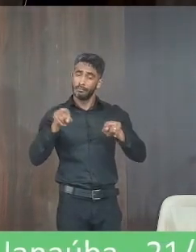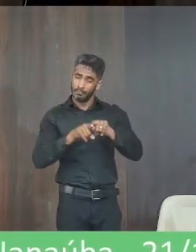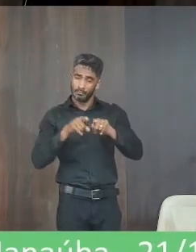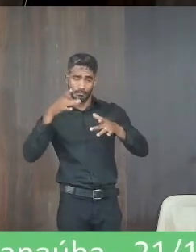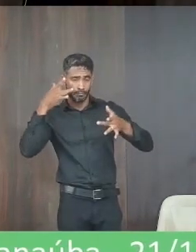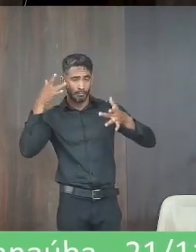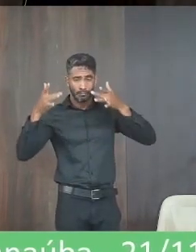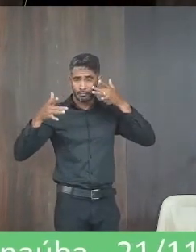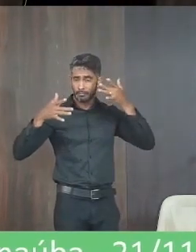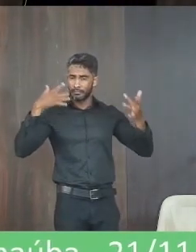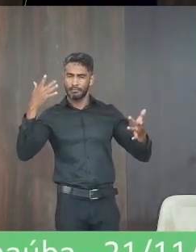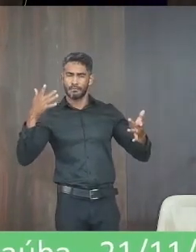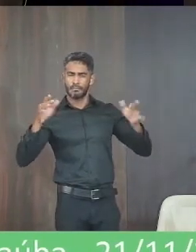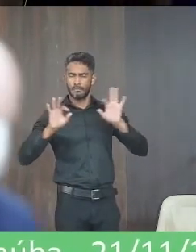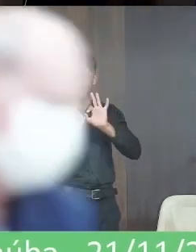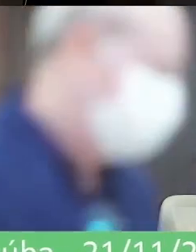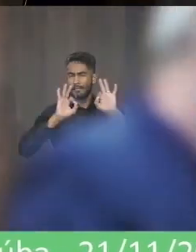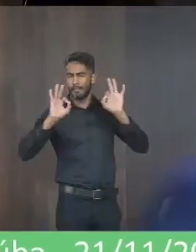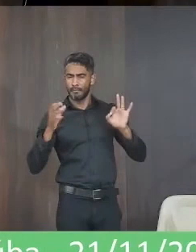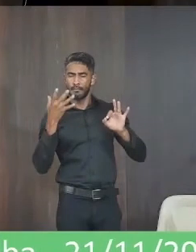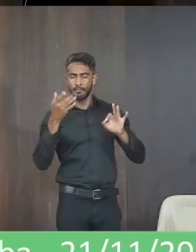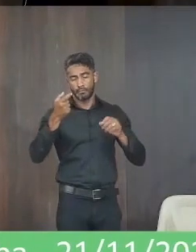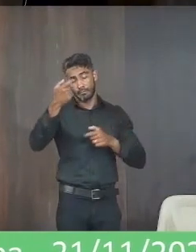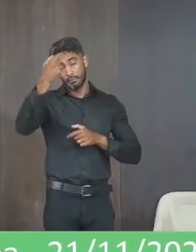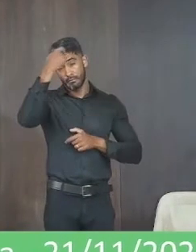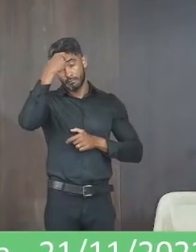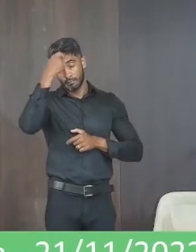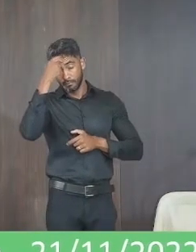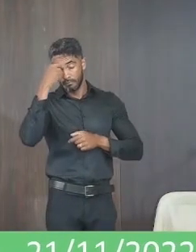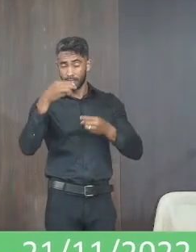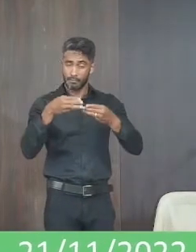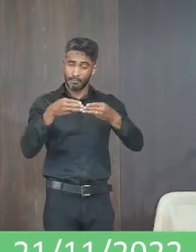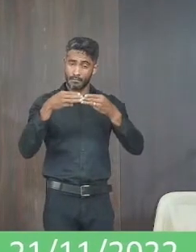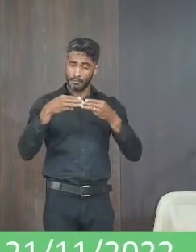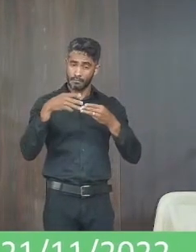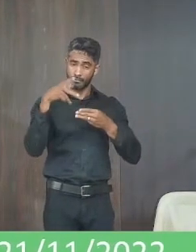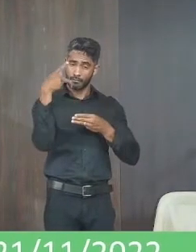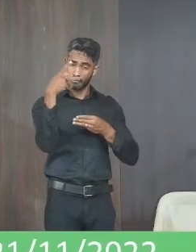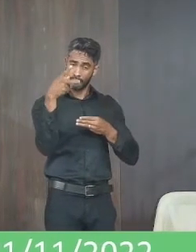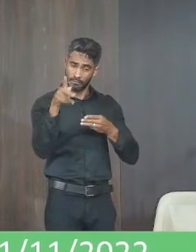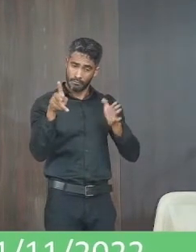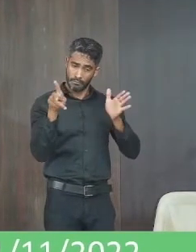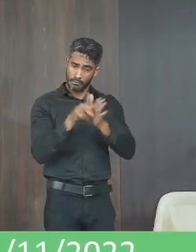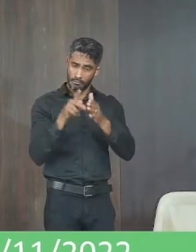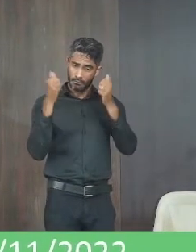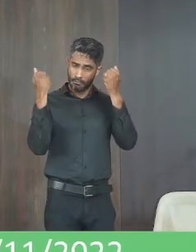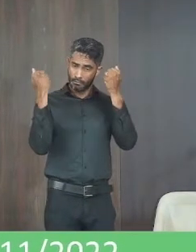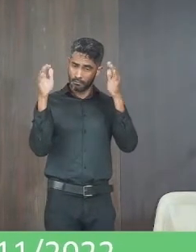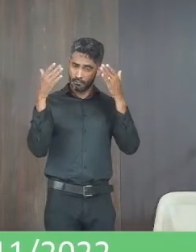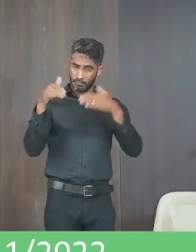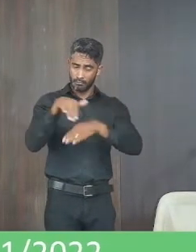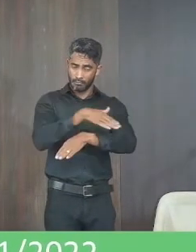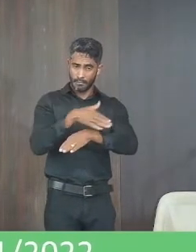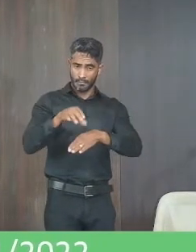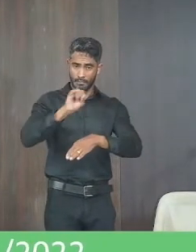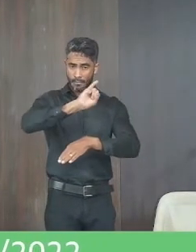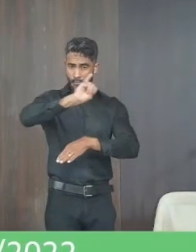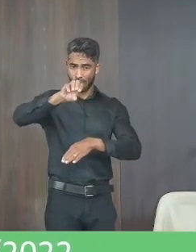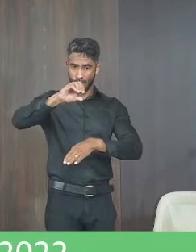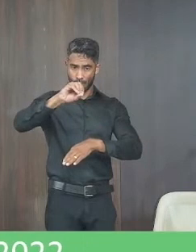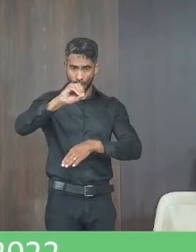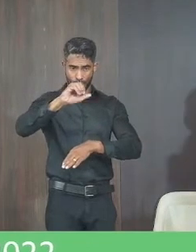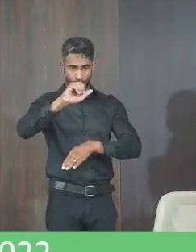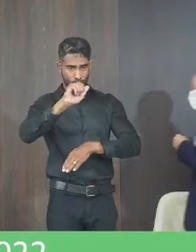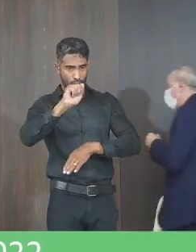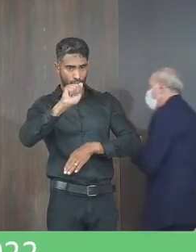e é um artista excepcional requer que seja dada a ciência dessa moção ao próprio aplaudido na rua Joaquim Miguel 40